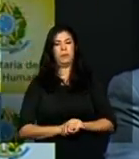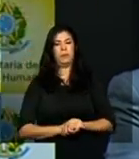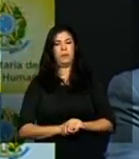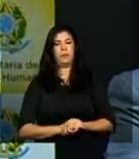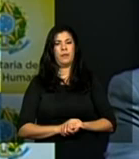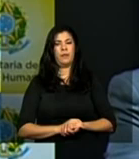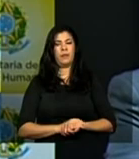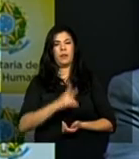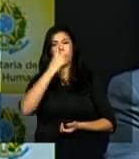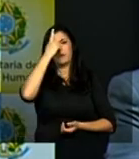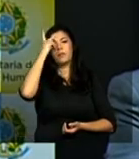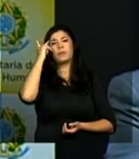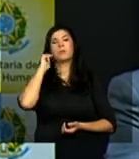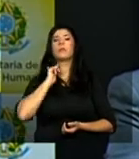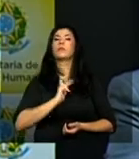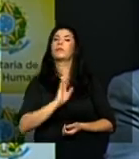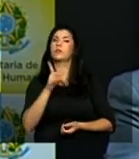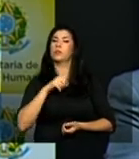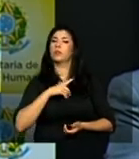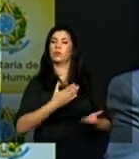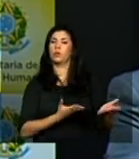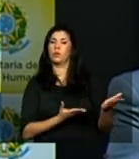jovens como nós